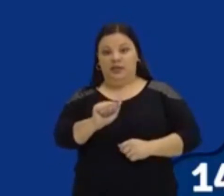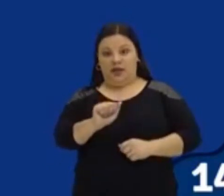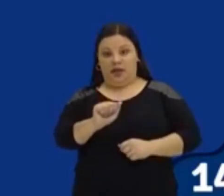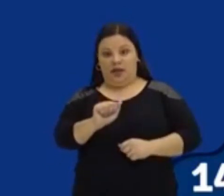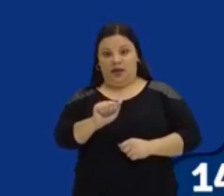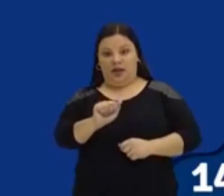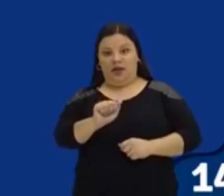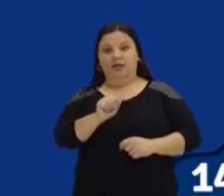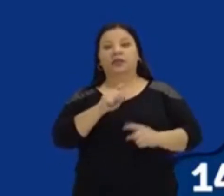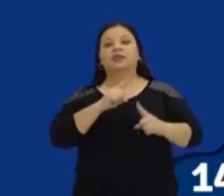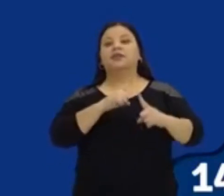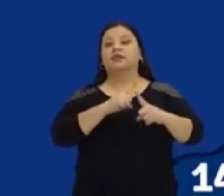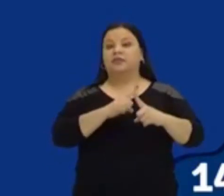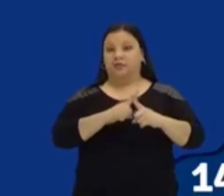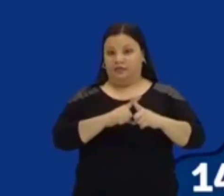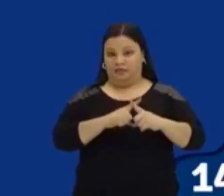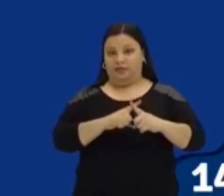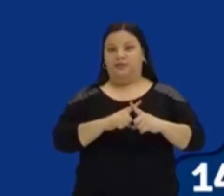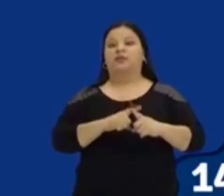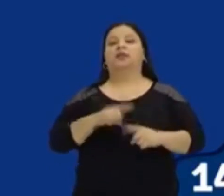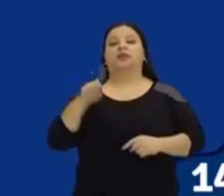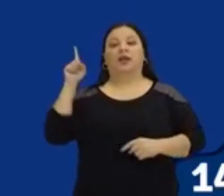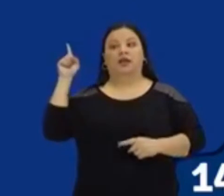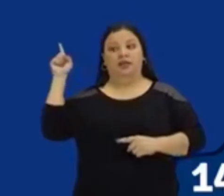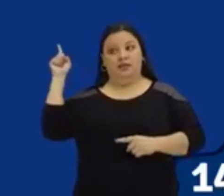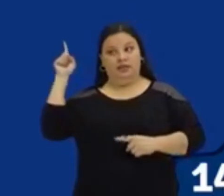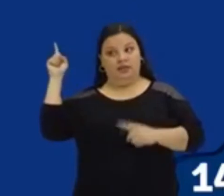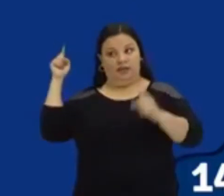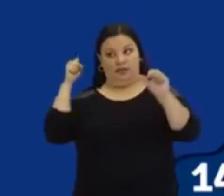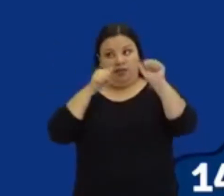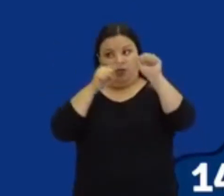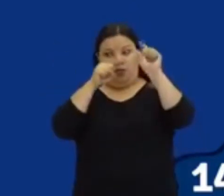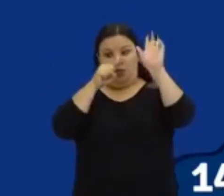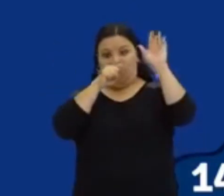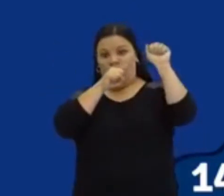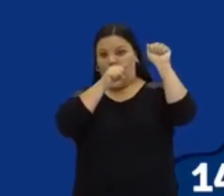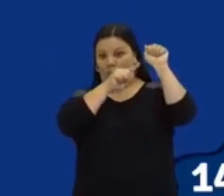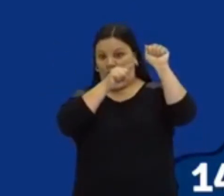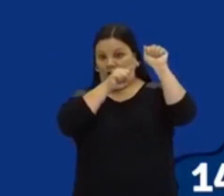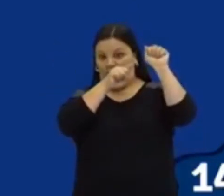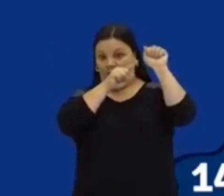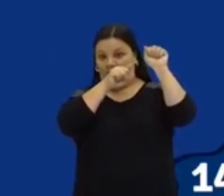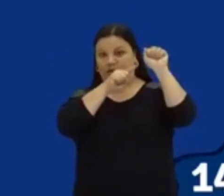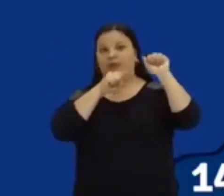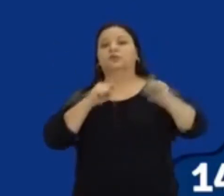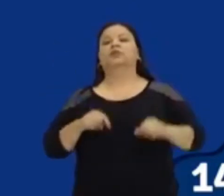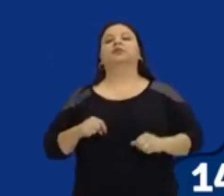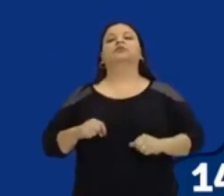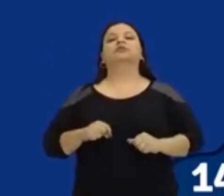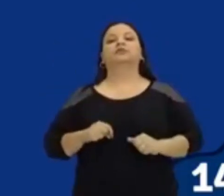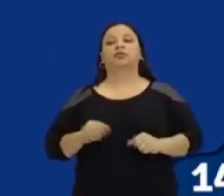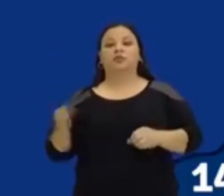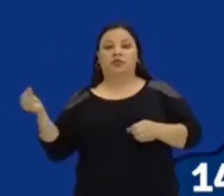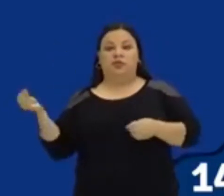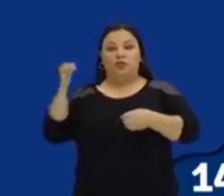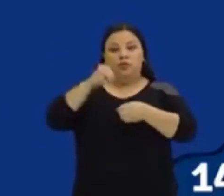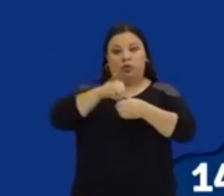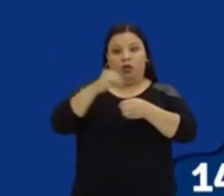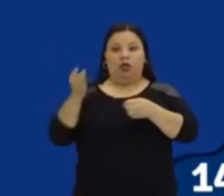de a está aqui em cima, olha. a está valendo 1 troquei aqui, olha. E o valor do c é 6.